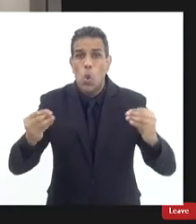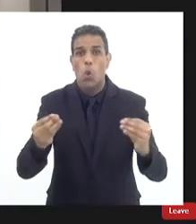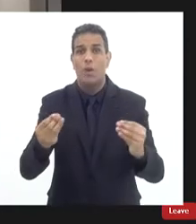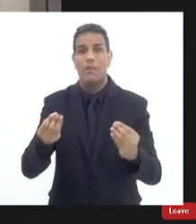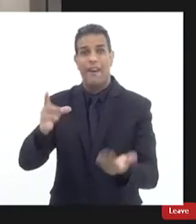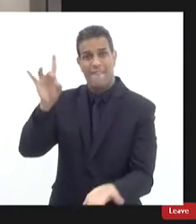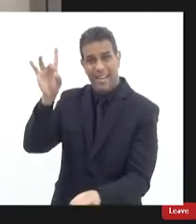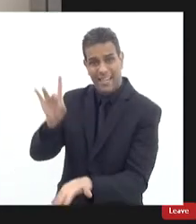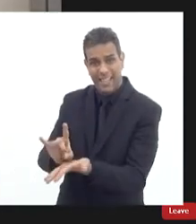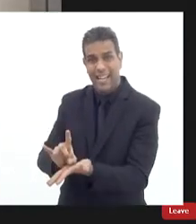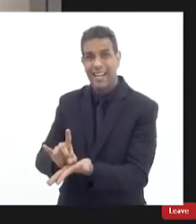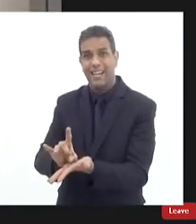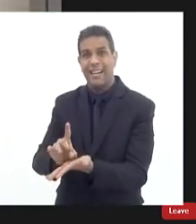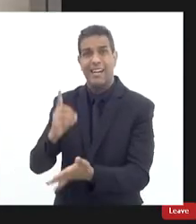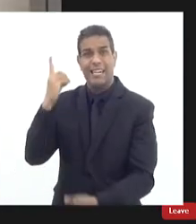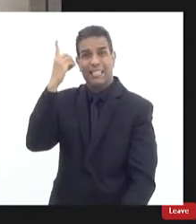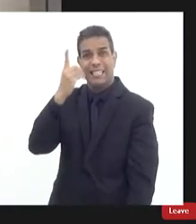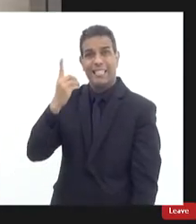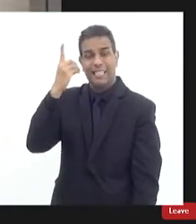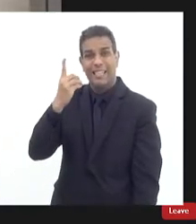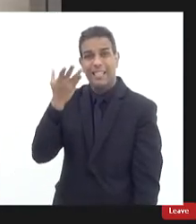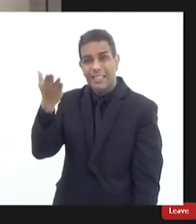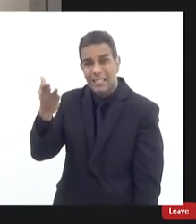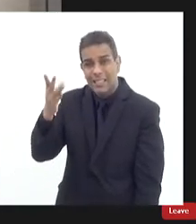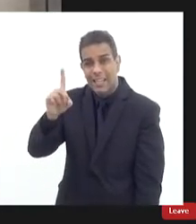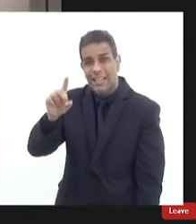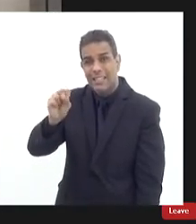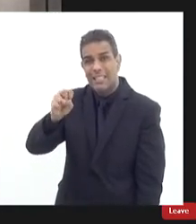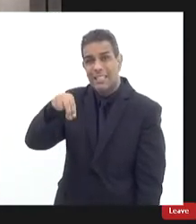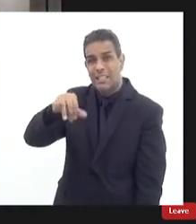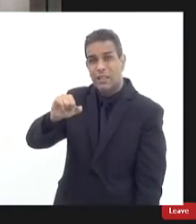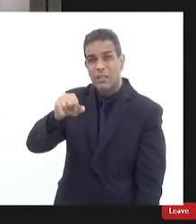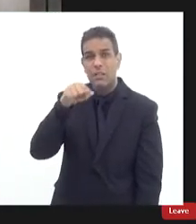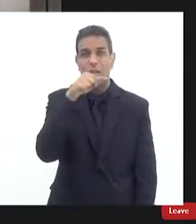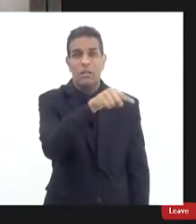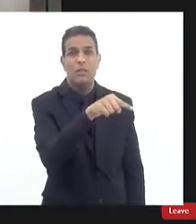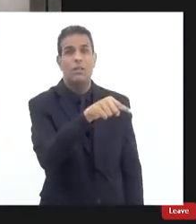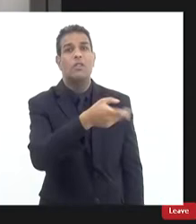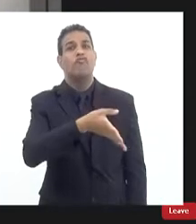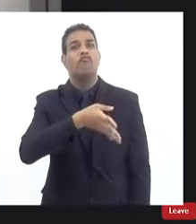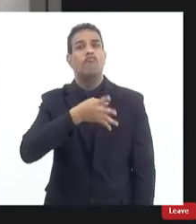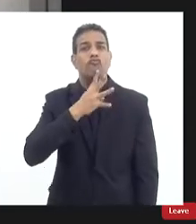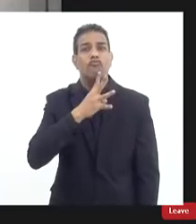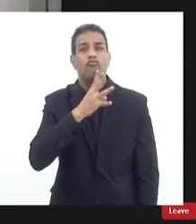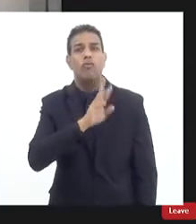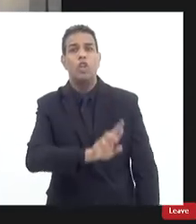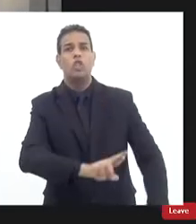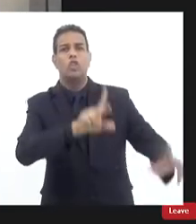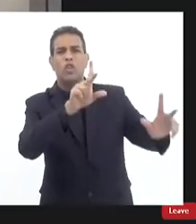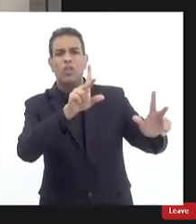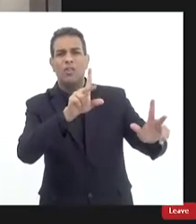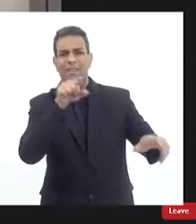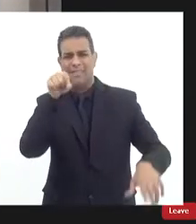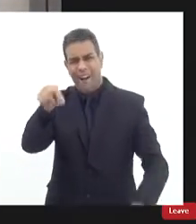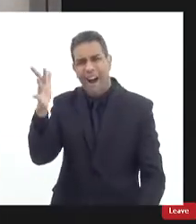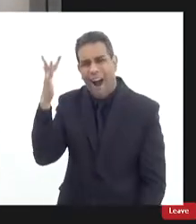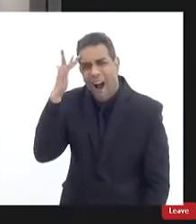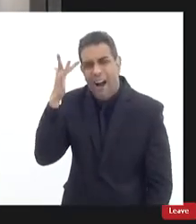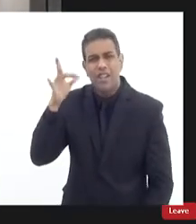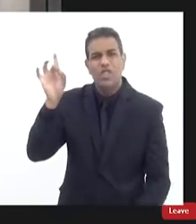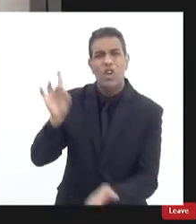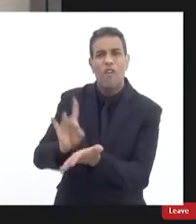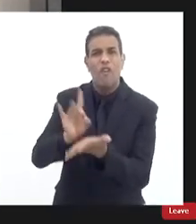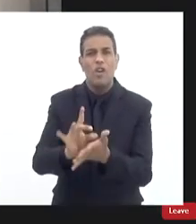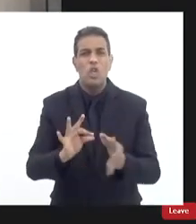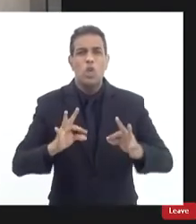Dani mas menos para ela que ela sabe que é mentira tudo vira verdade sobre o Carlos menos para ele que ele sabe que é mentira mas a Dani acha que é verdade porque